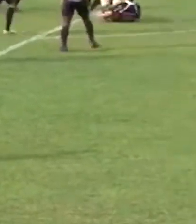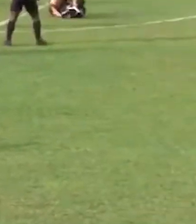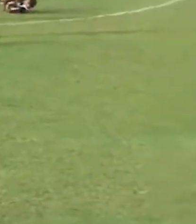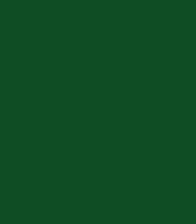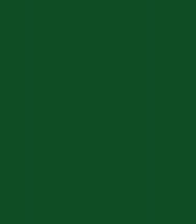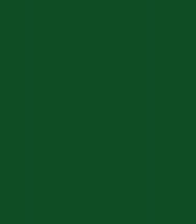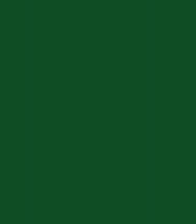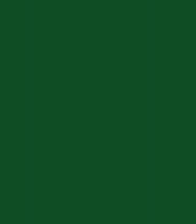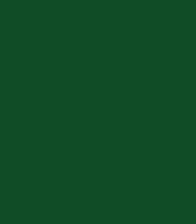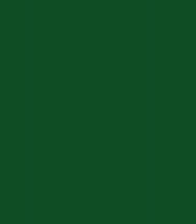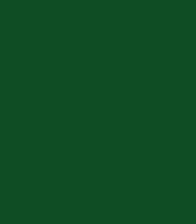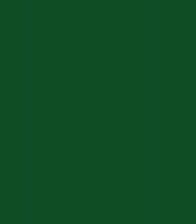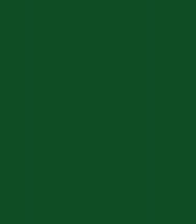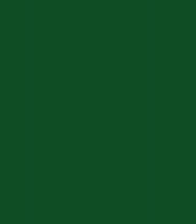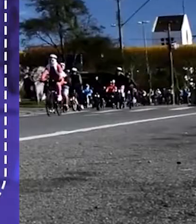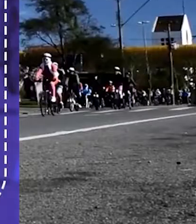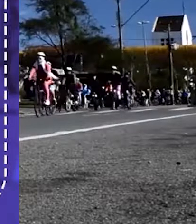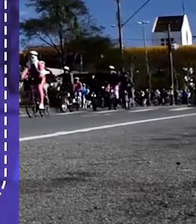o evento.